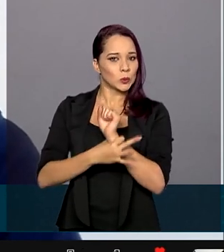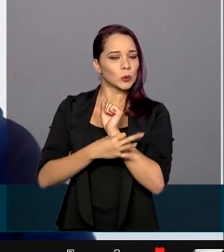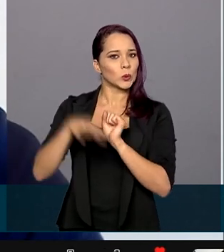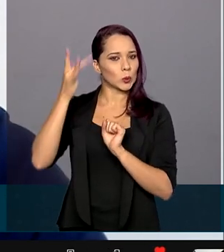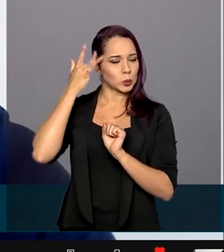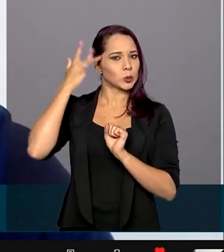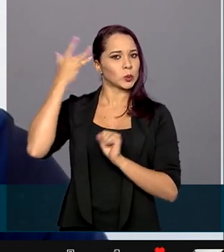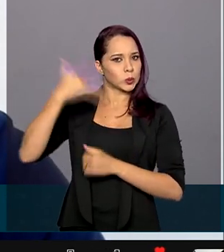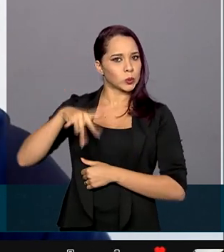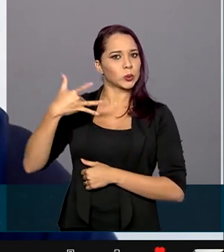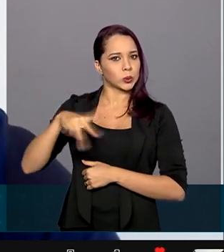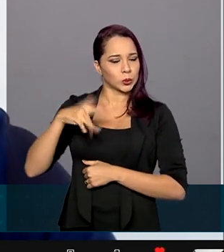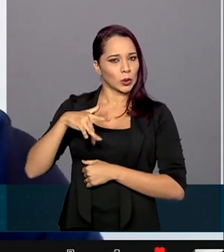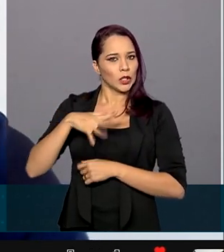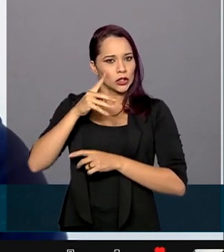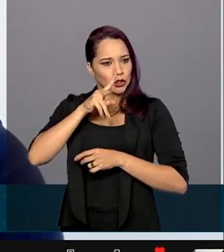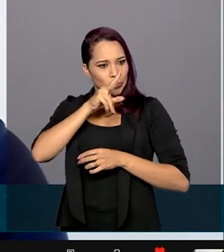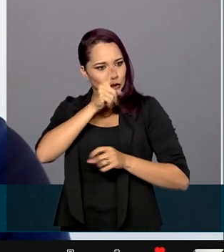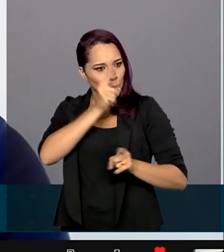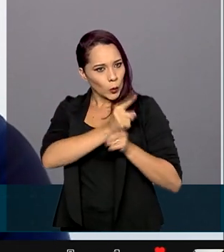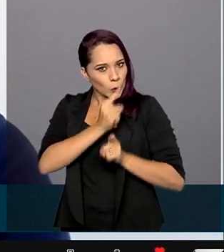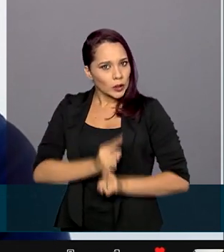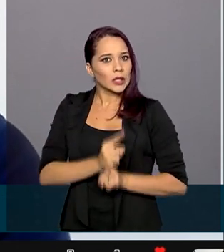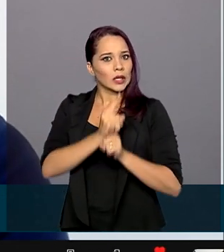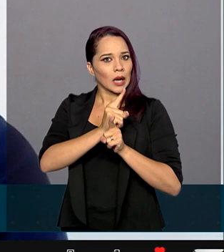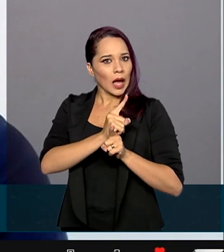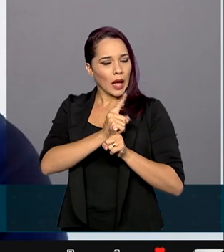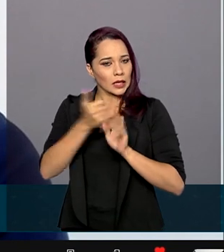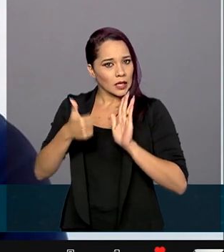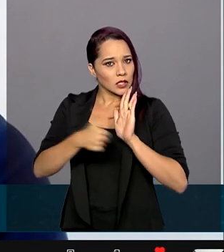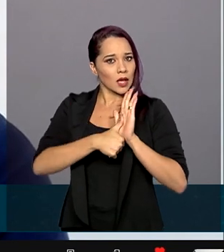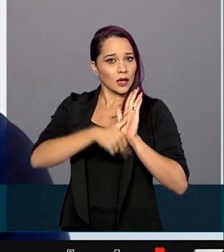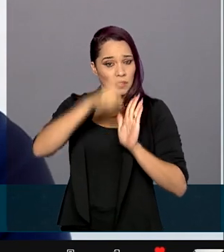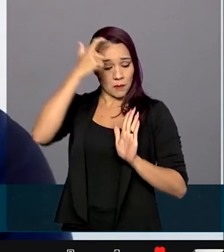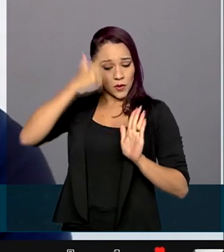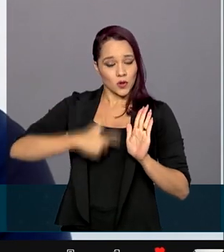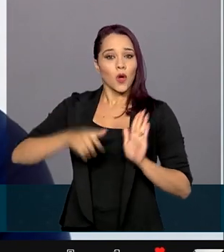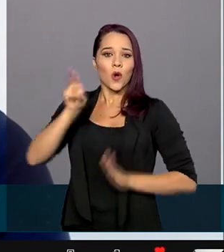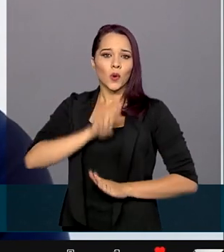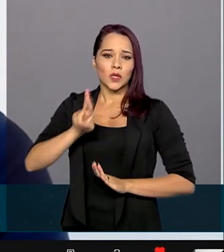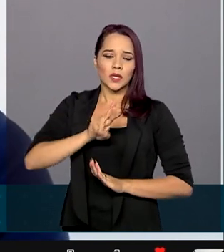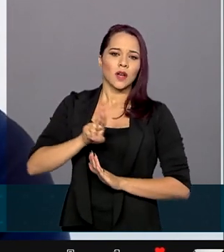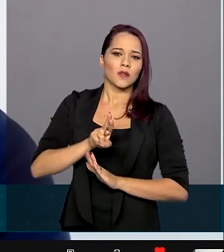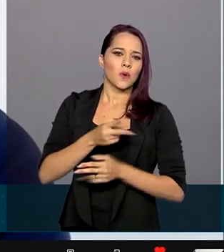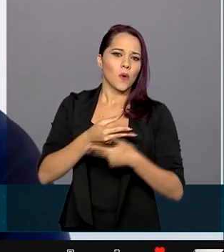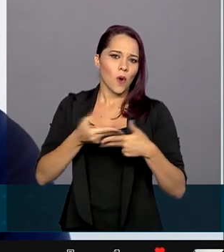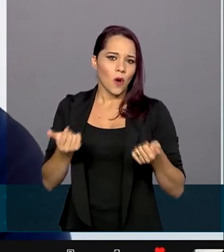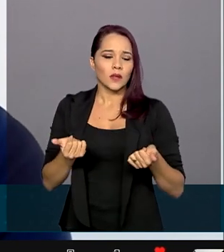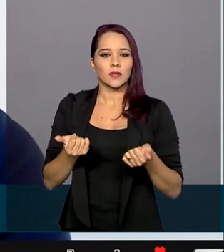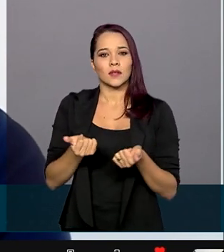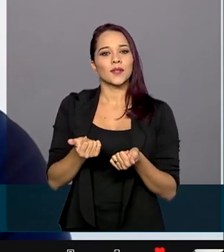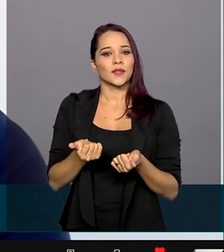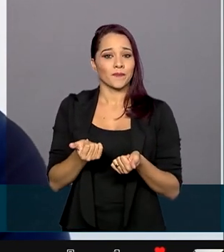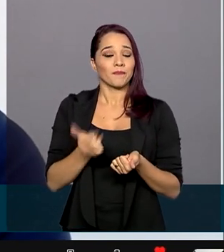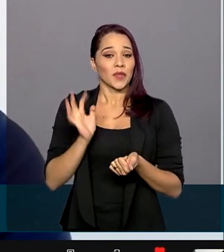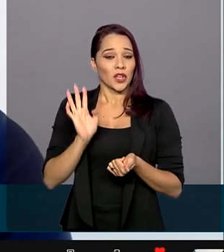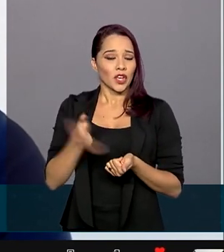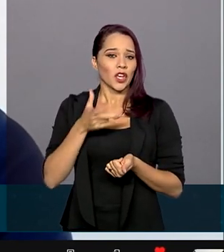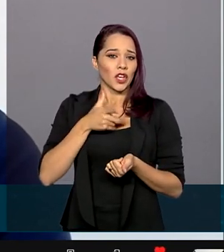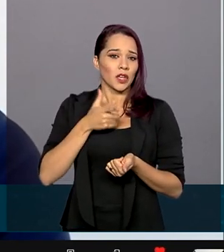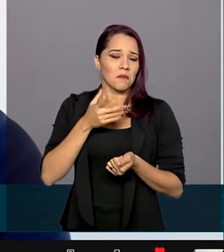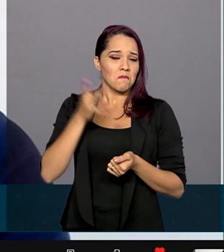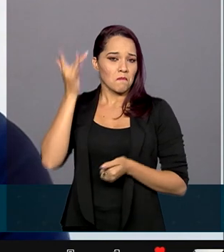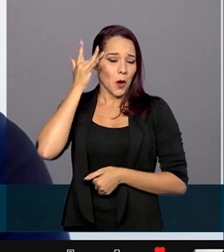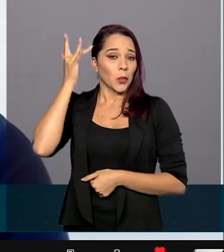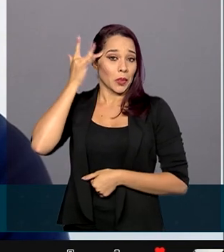modernos de autenticação, de identificação desses clientes, utilizando principalmente dispositivos